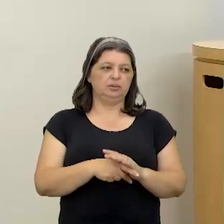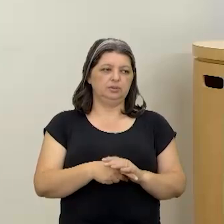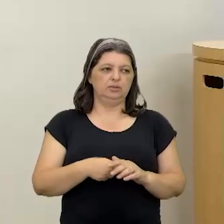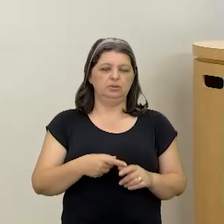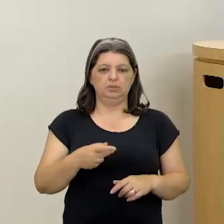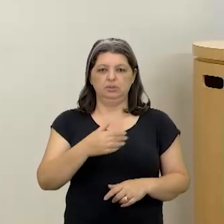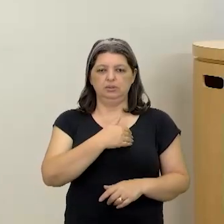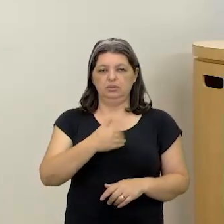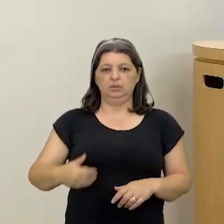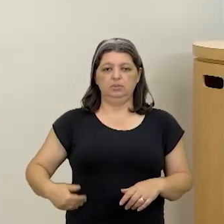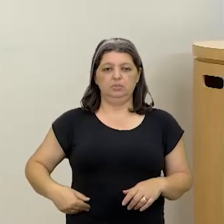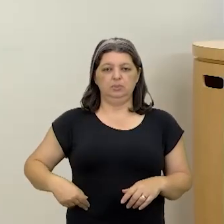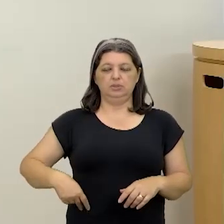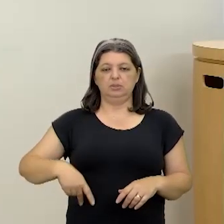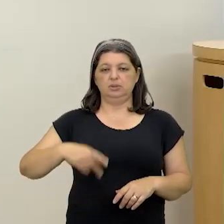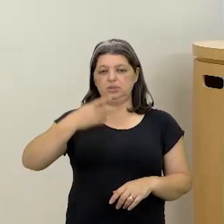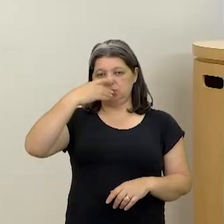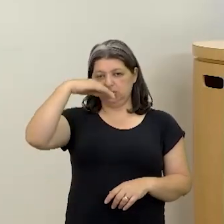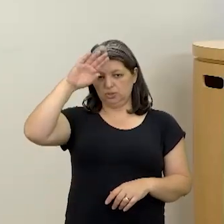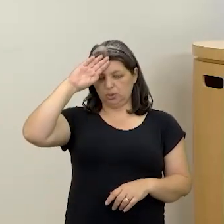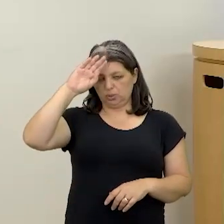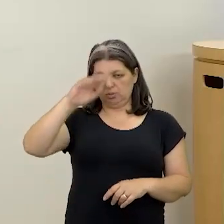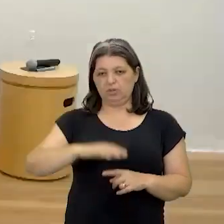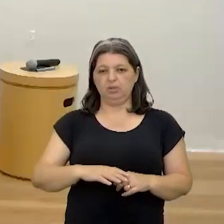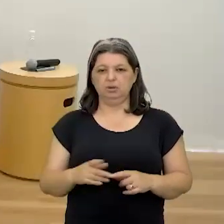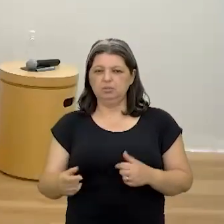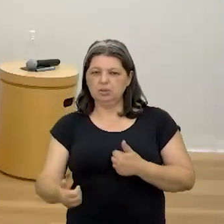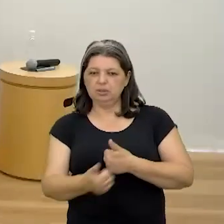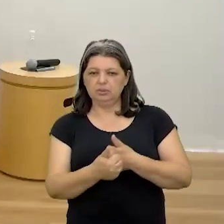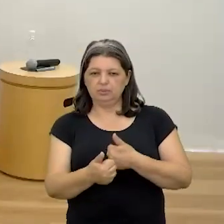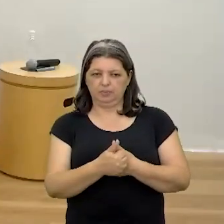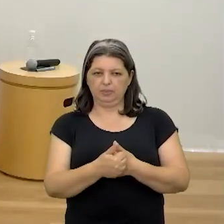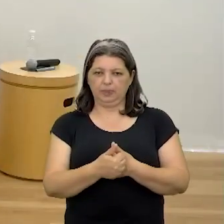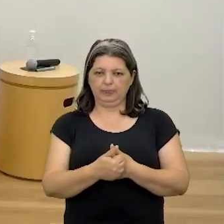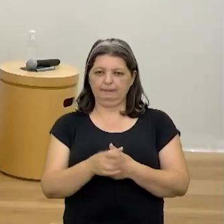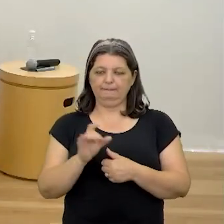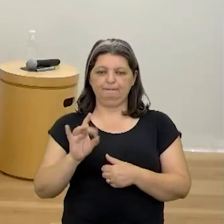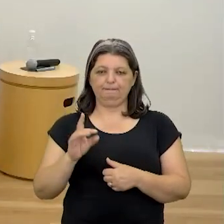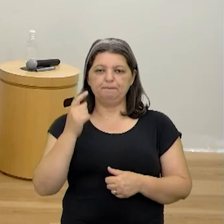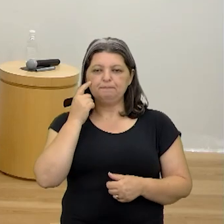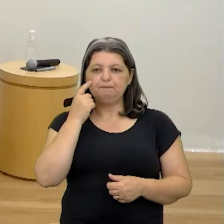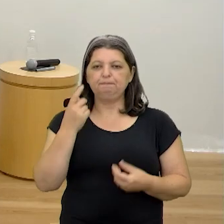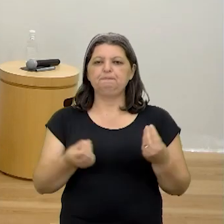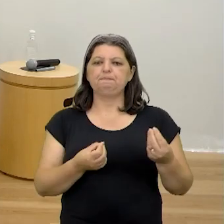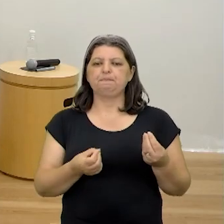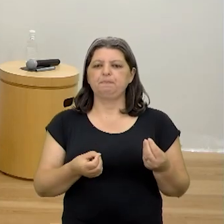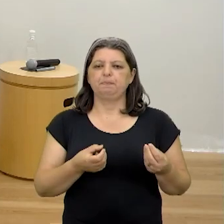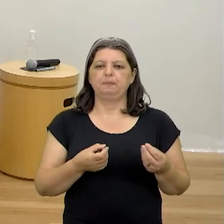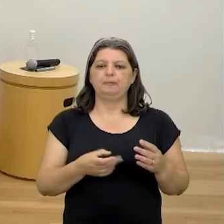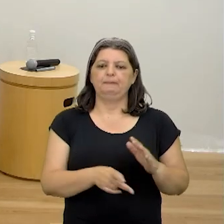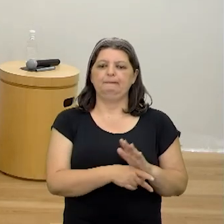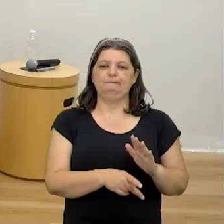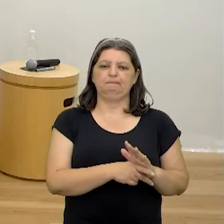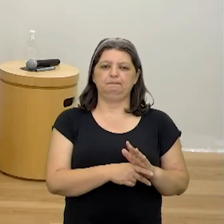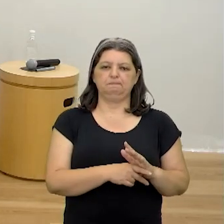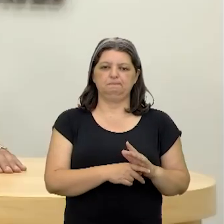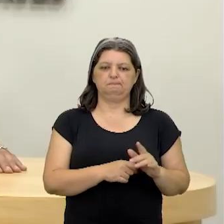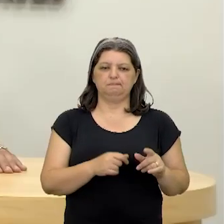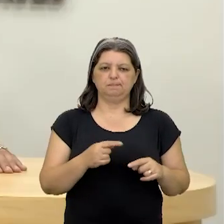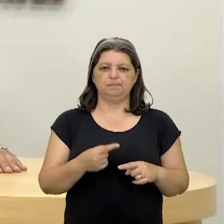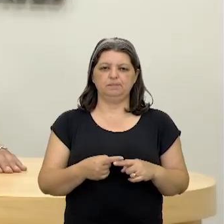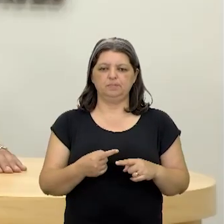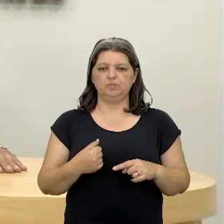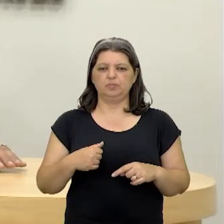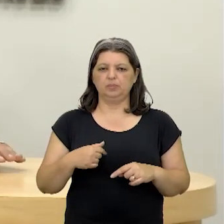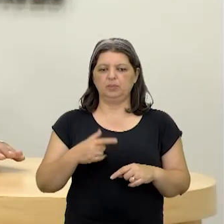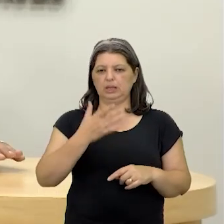consolidar a Revolução Cubana, se aproximar do... Quando você era, né? Eu estava na escola. Não tinha gente que falava que ia chamar o irmão maior para sair a